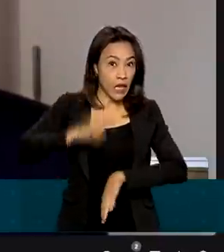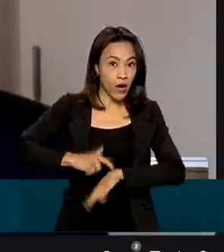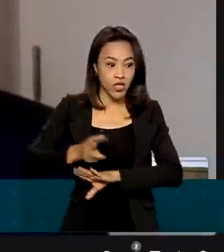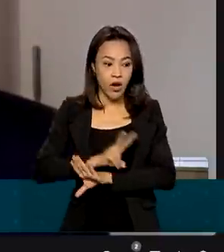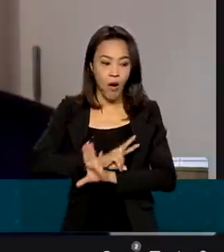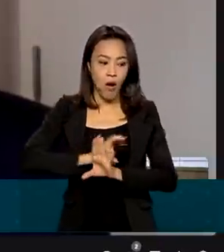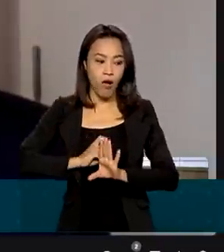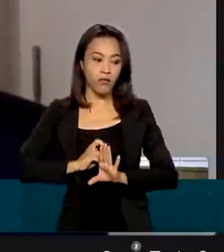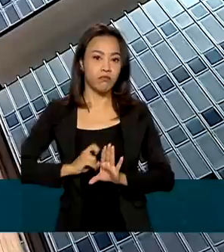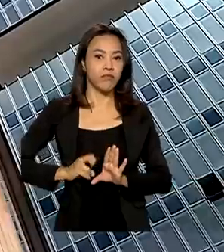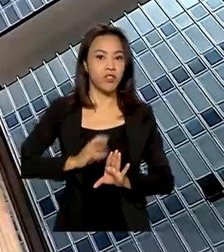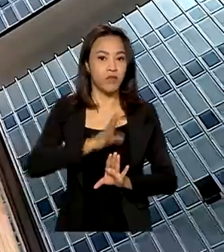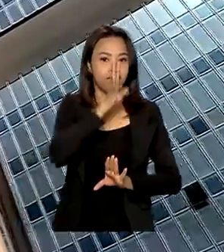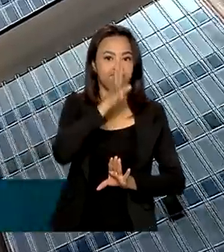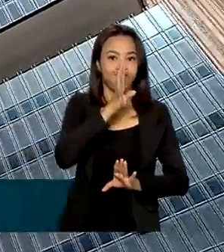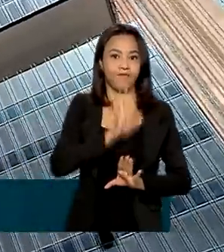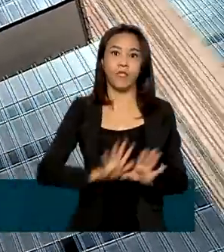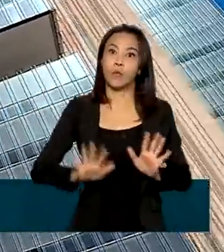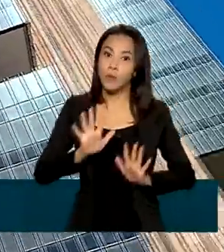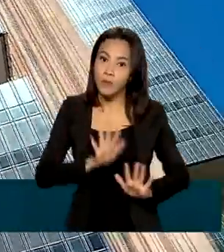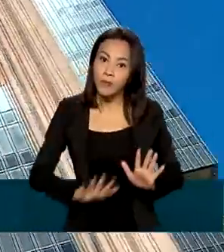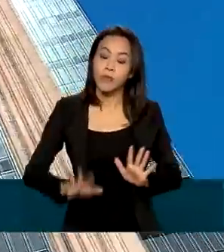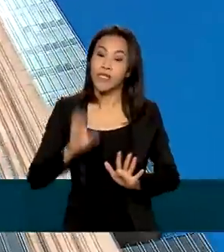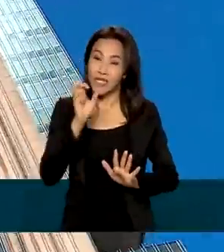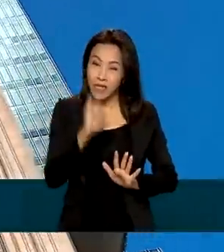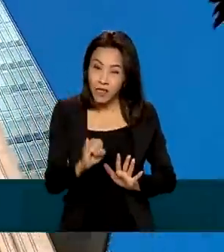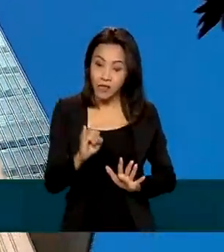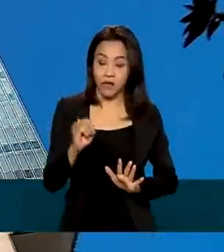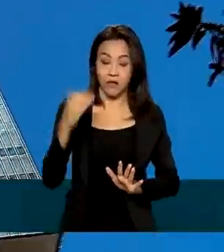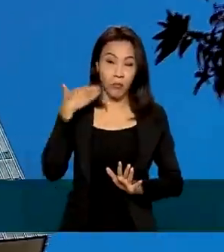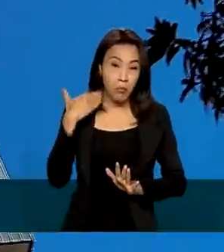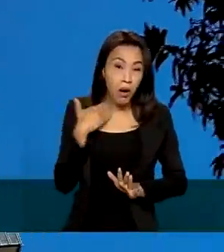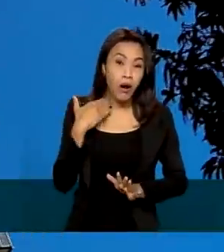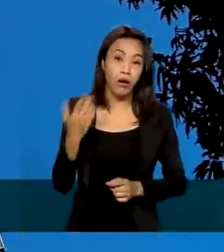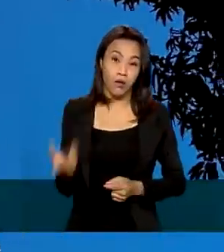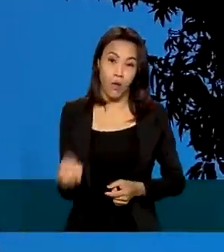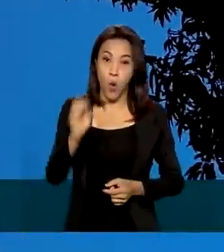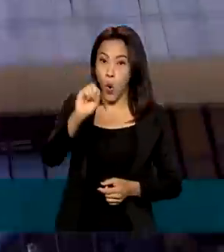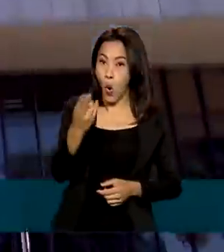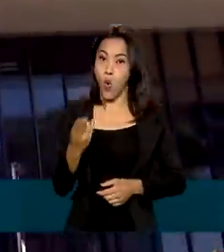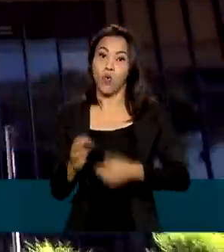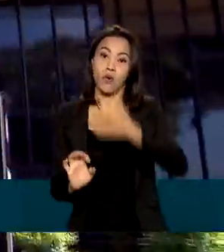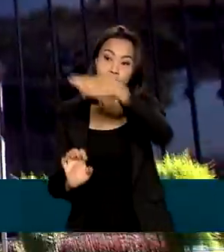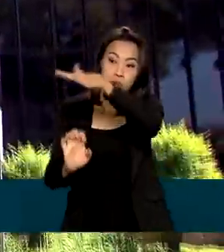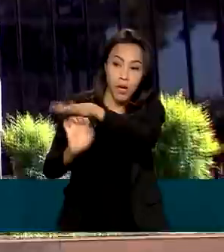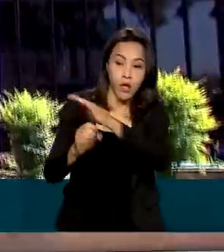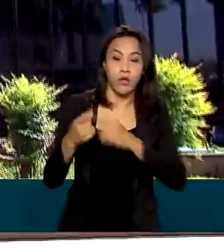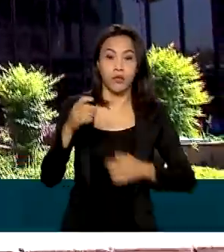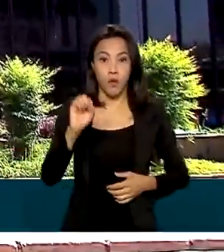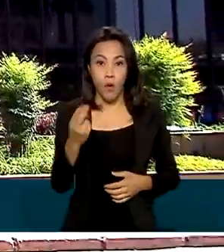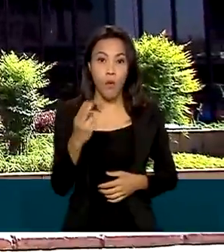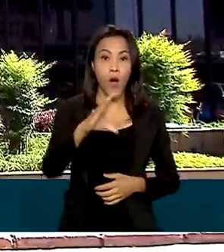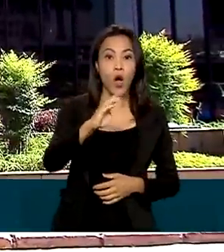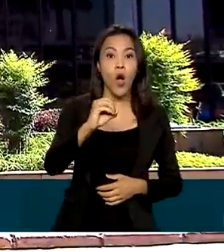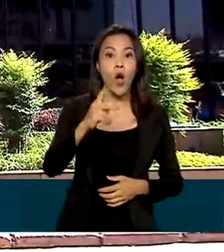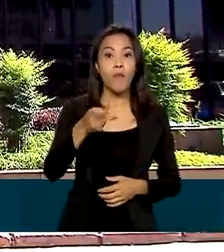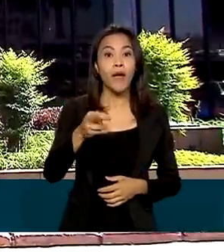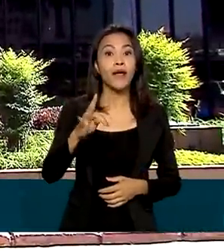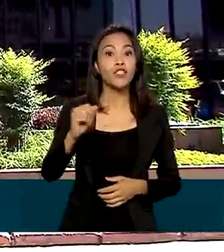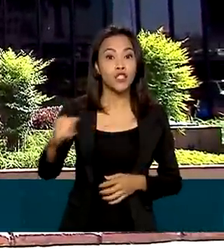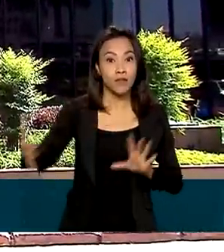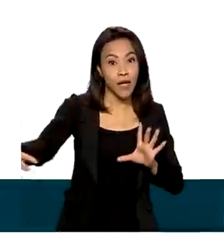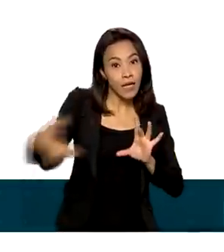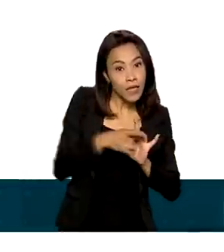de abusar dessas vítimas. Para saber se uma financeira, um banco, uma cooperativa de crédito estão autorizados pelo Banco